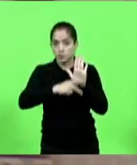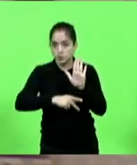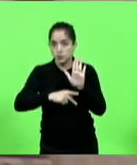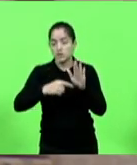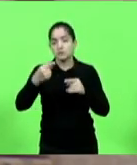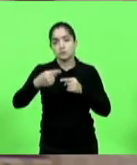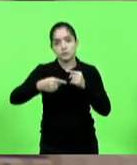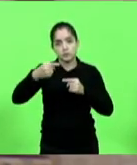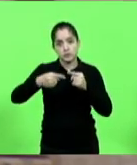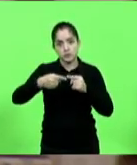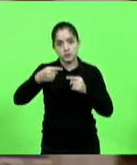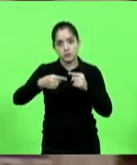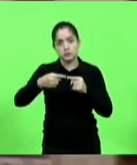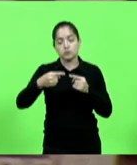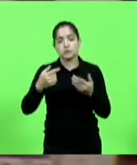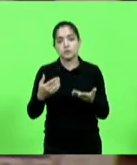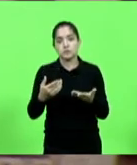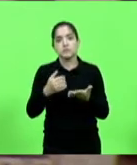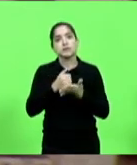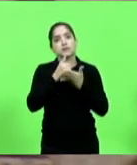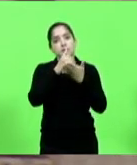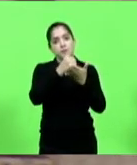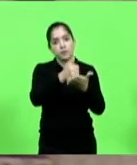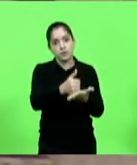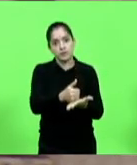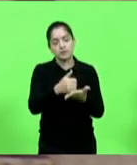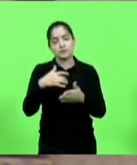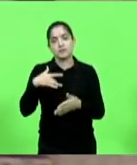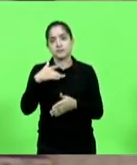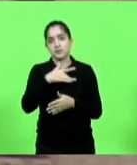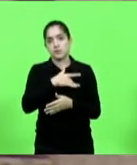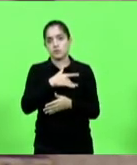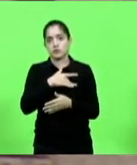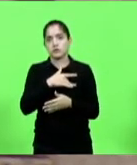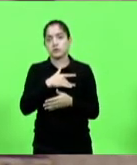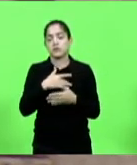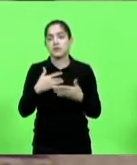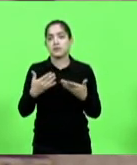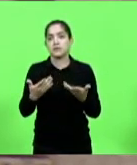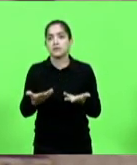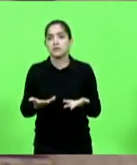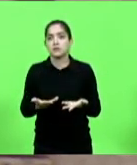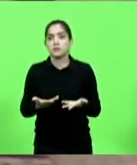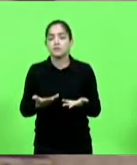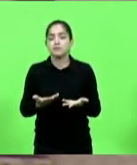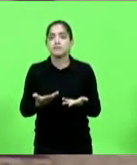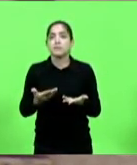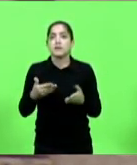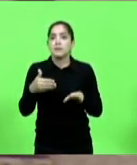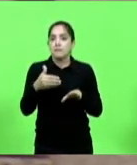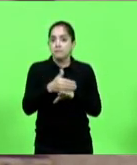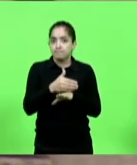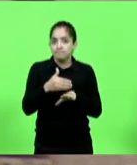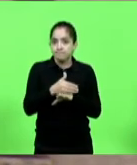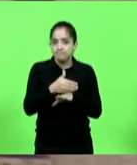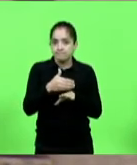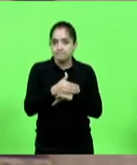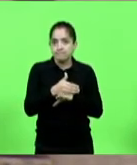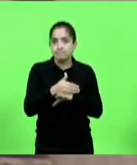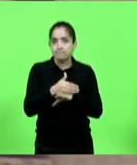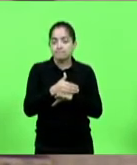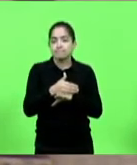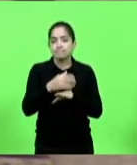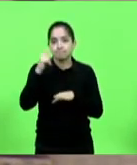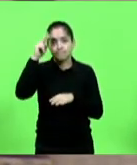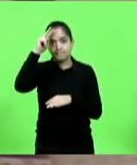mais prementes e apoiando a saúde. Portanto, participar dessa história,